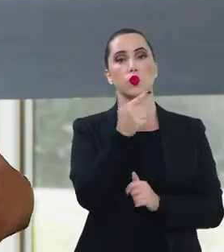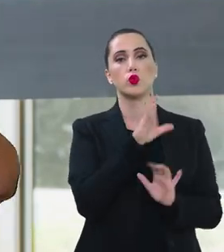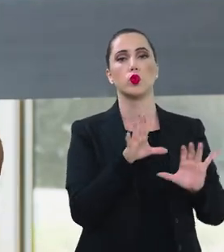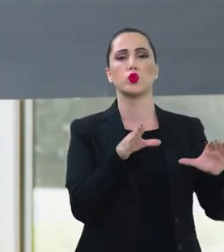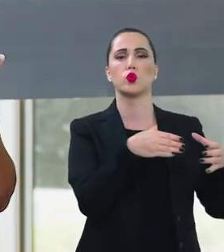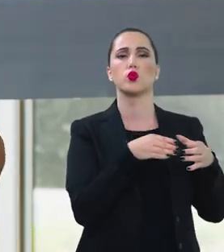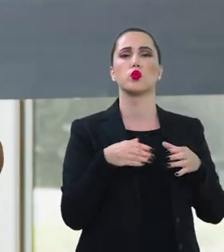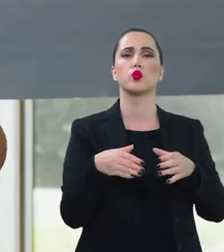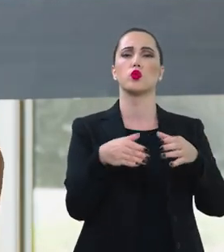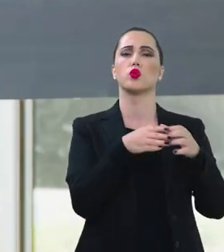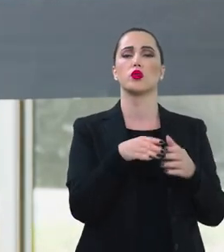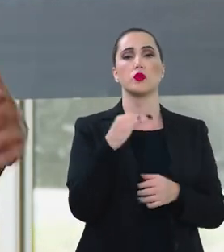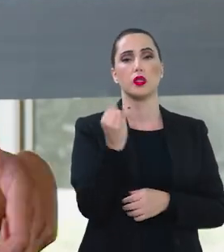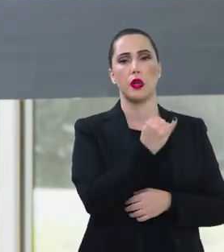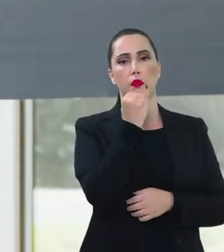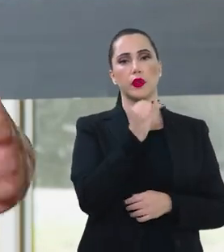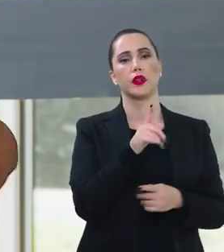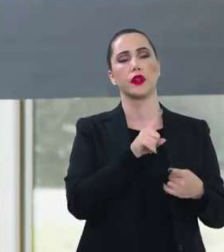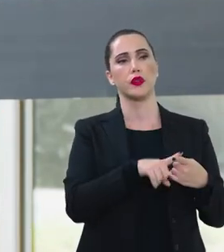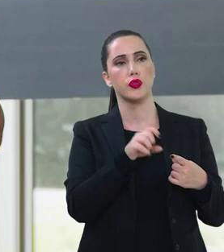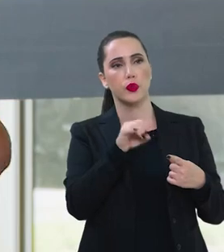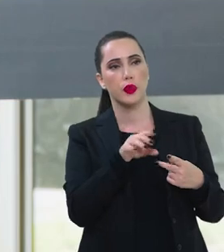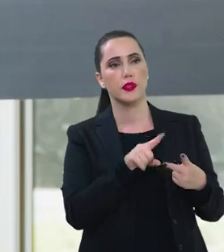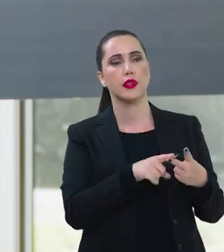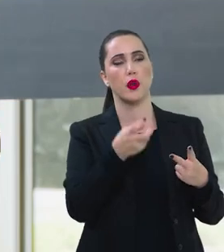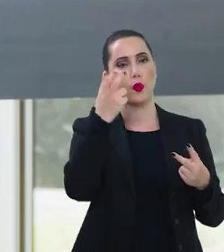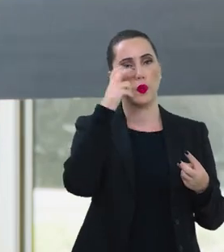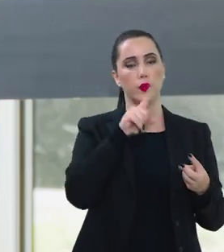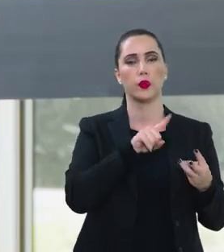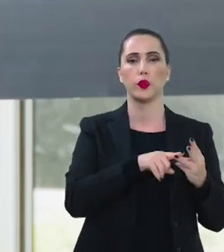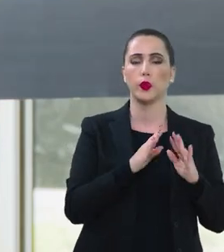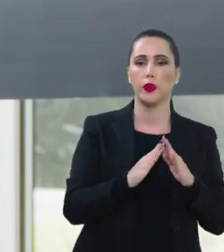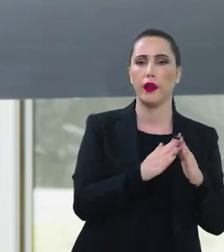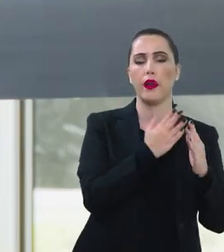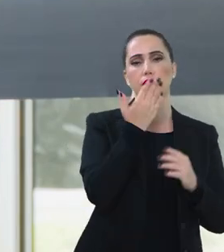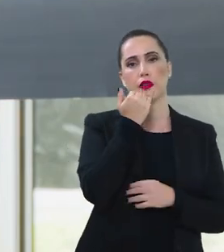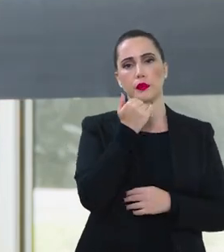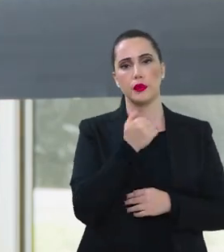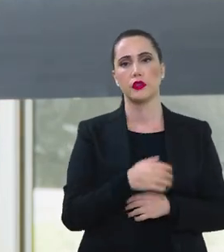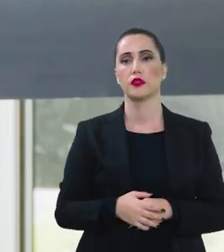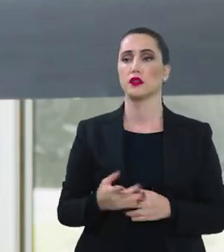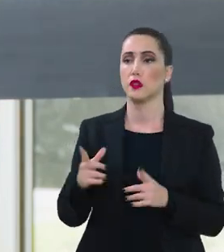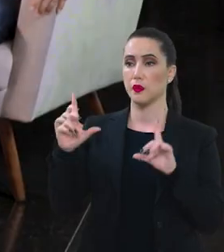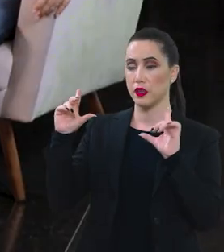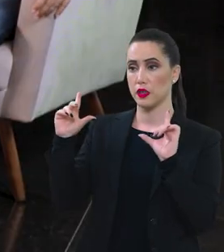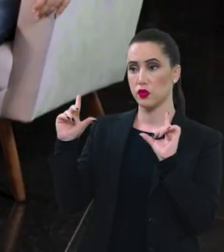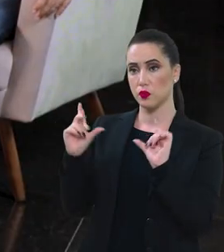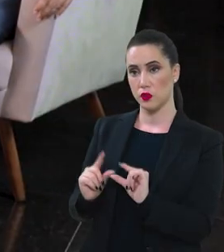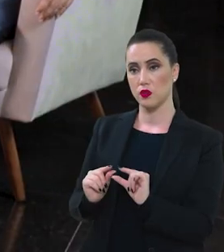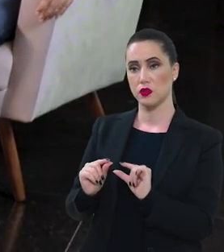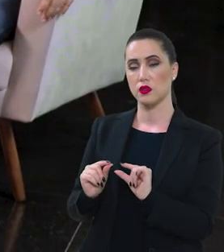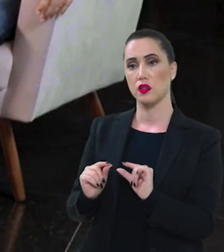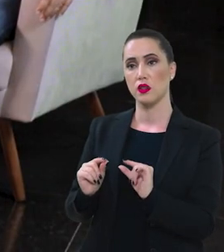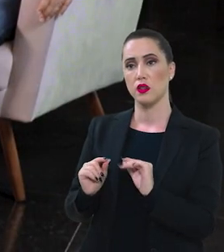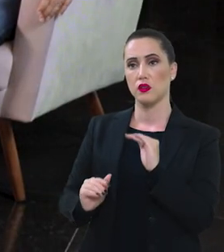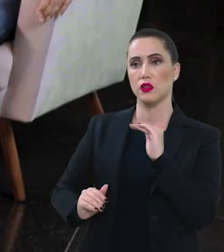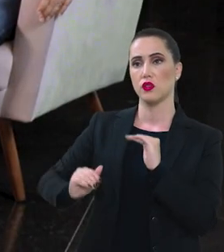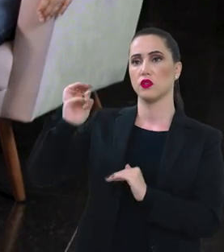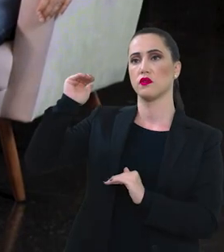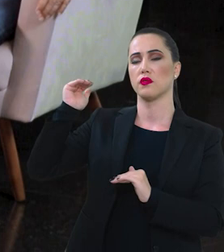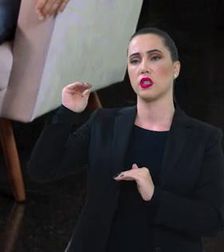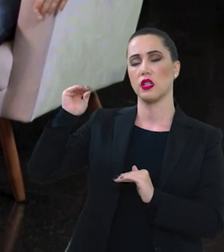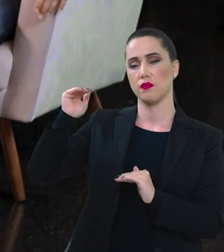outras áreas que são fundamentais a educação a cultura a moradia o emprego a alimentação para a redução da desigualdade econômica e social